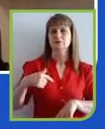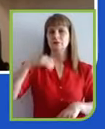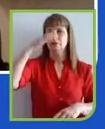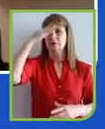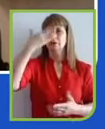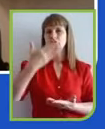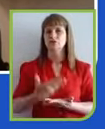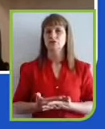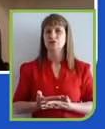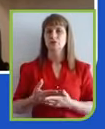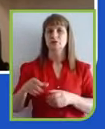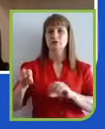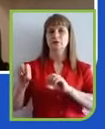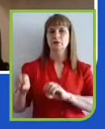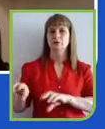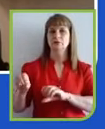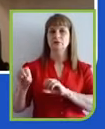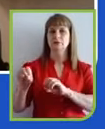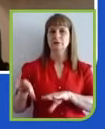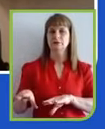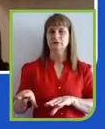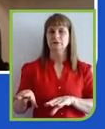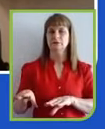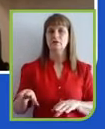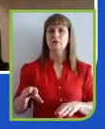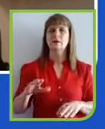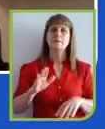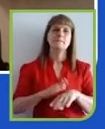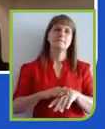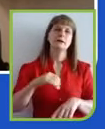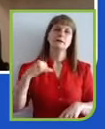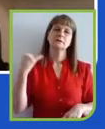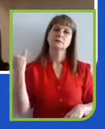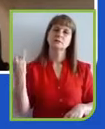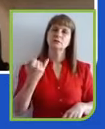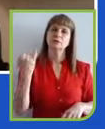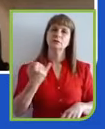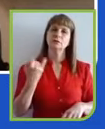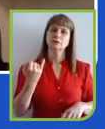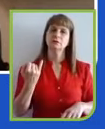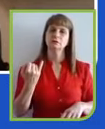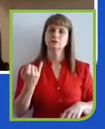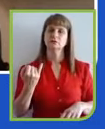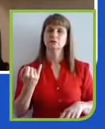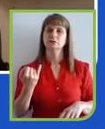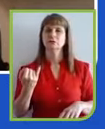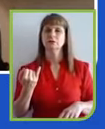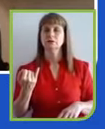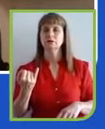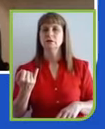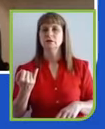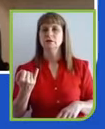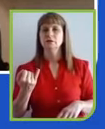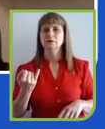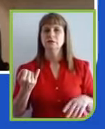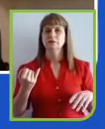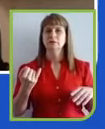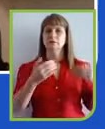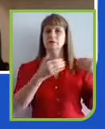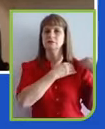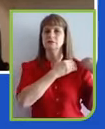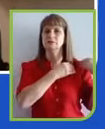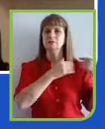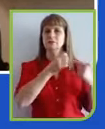pilar extremamente importante que a gente vem desenvolvendo na questão da responsabilidade social corporativa já há 21